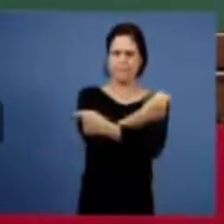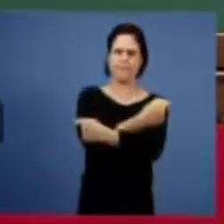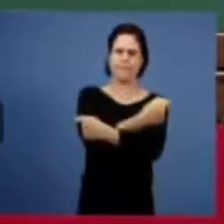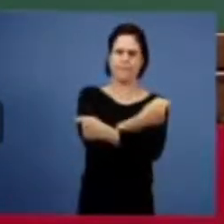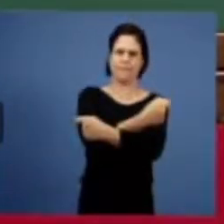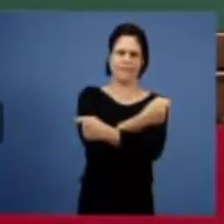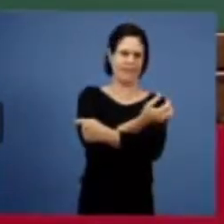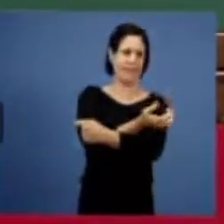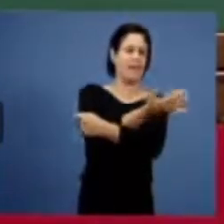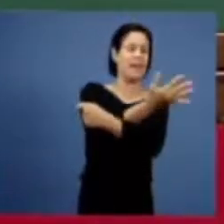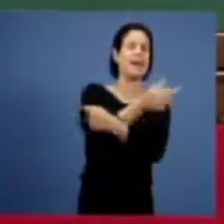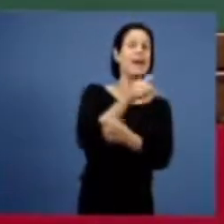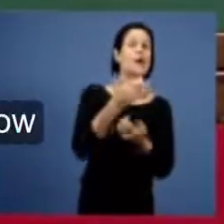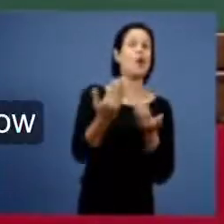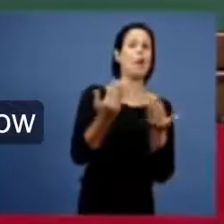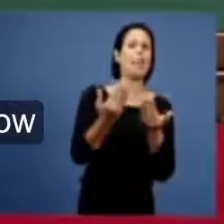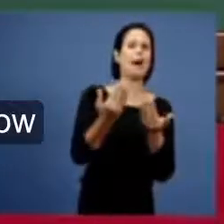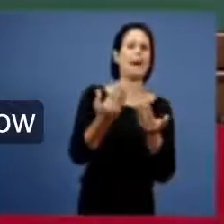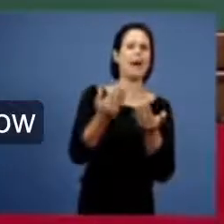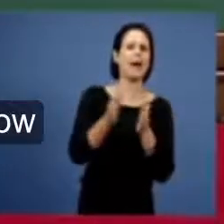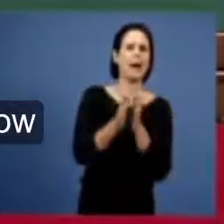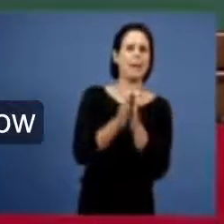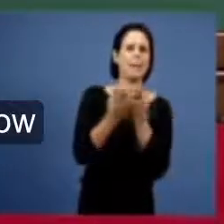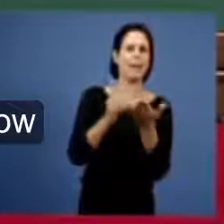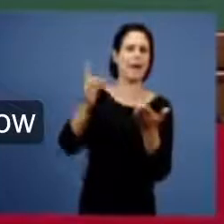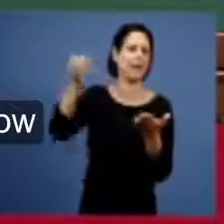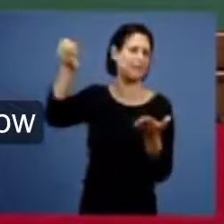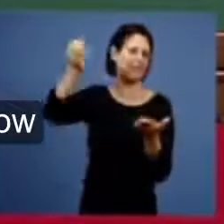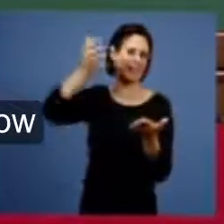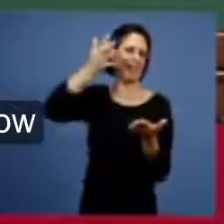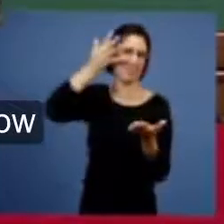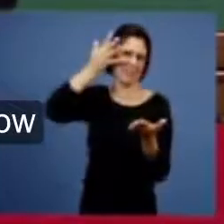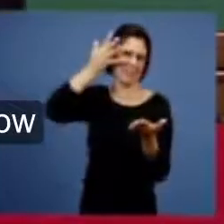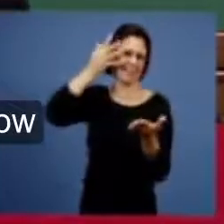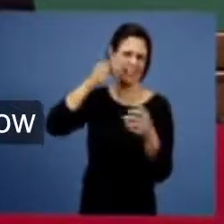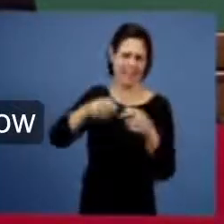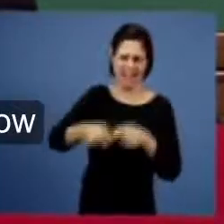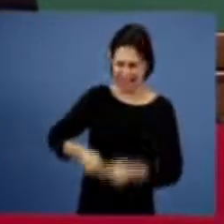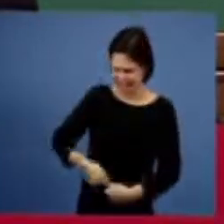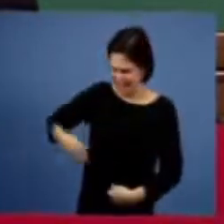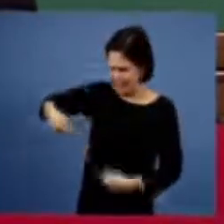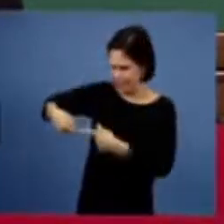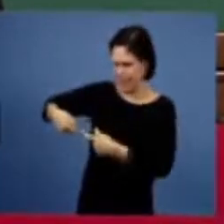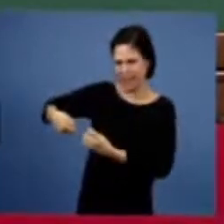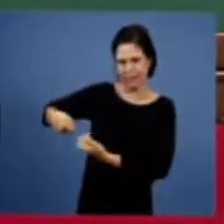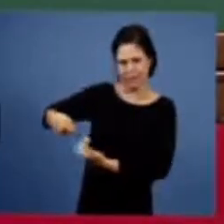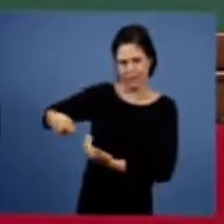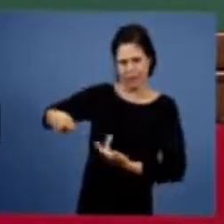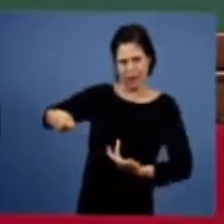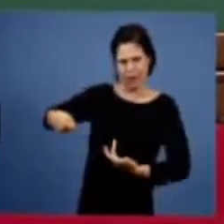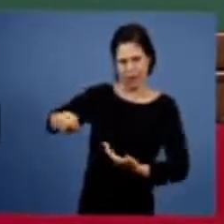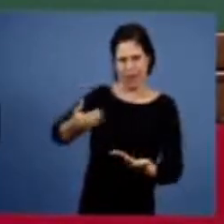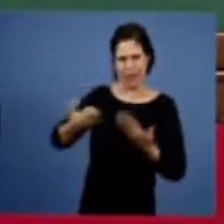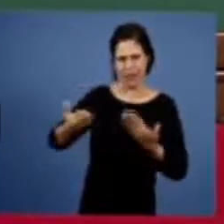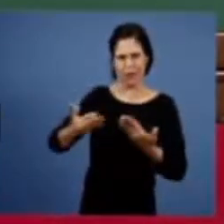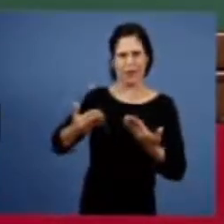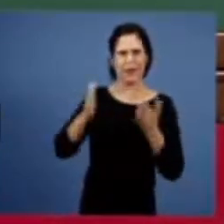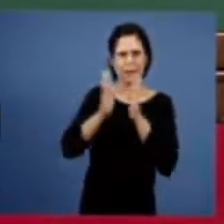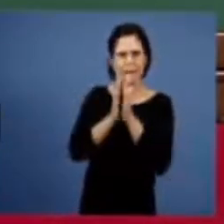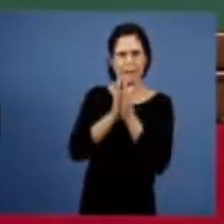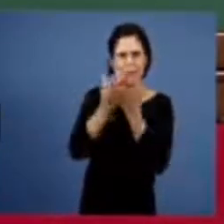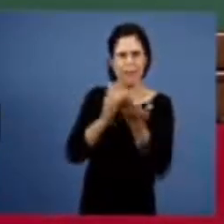palavra revelada então não é mais a letra é palavra revelada agora a promessa